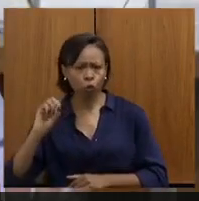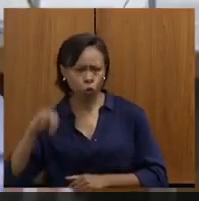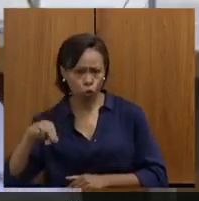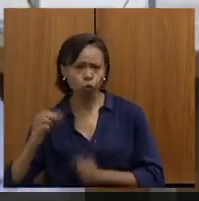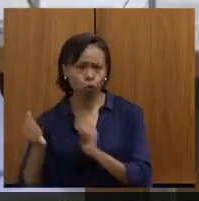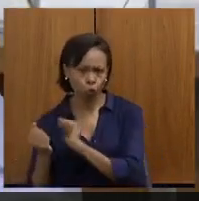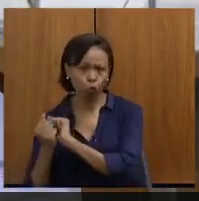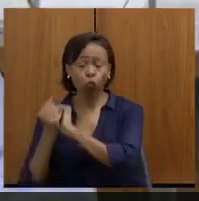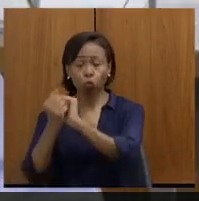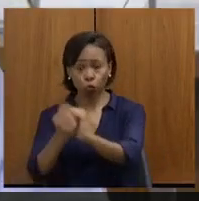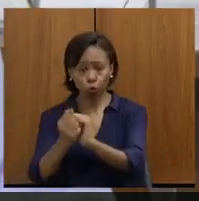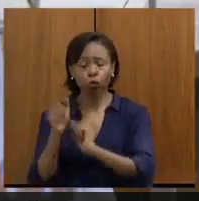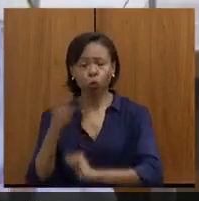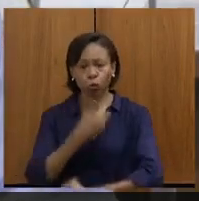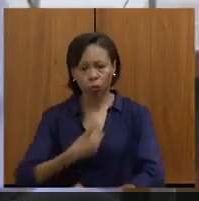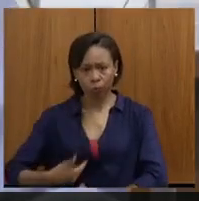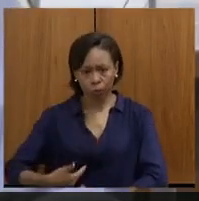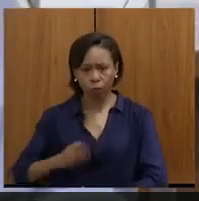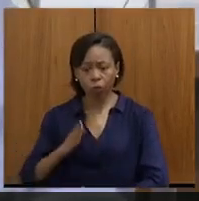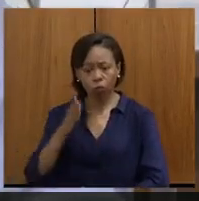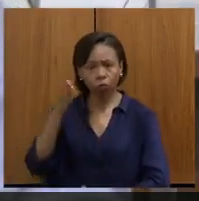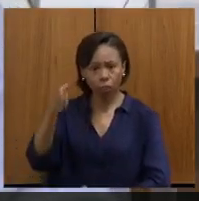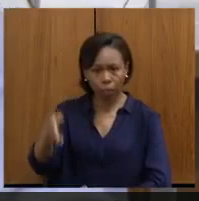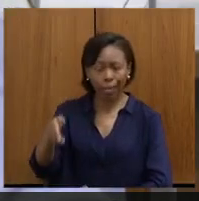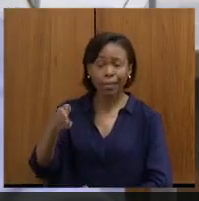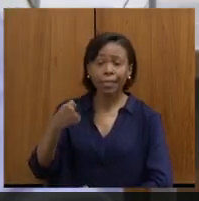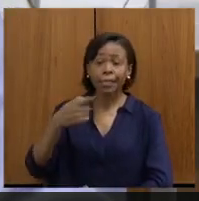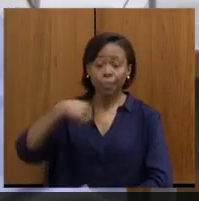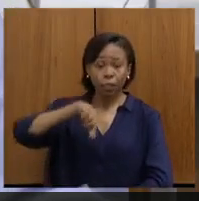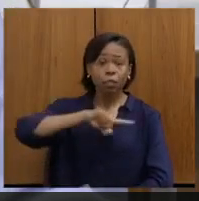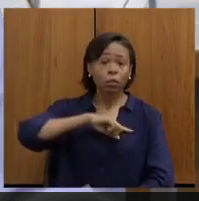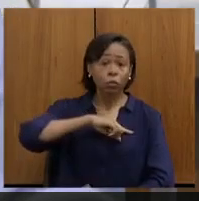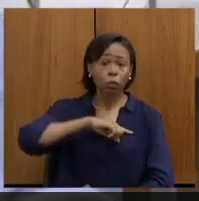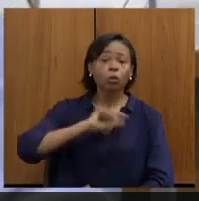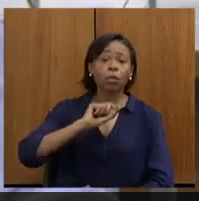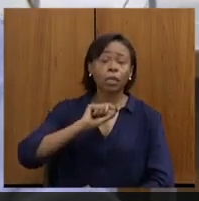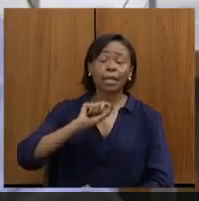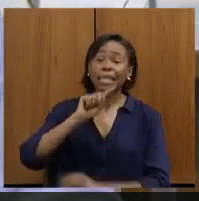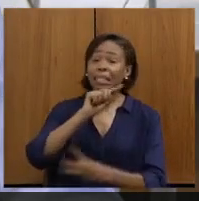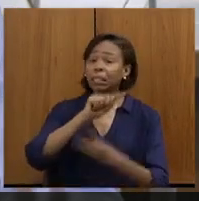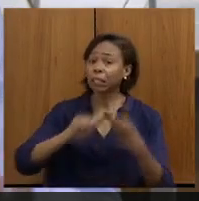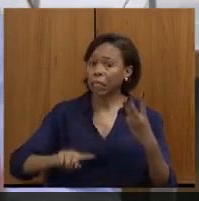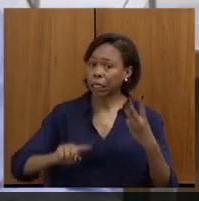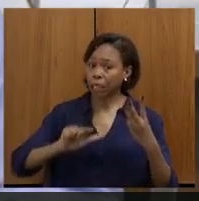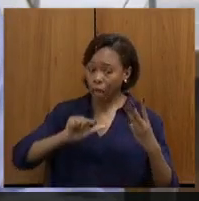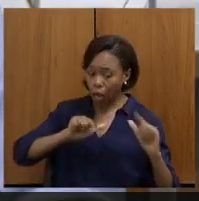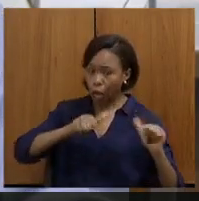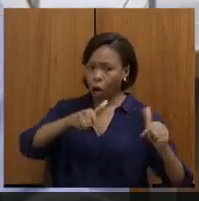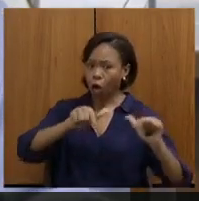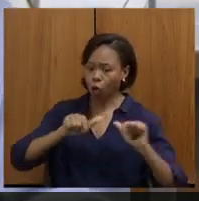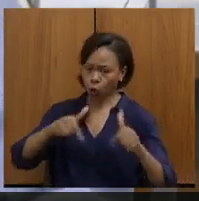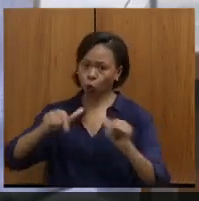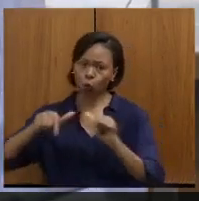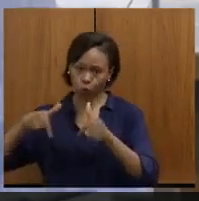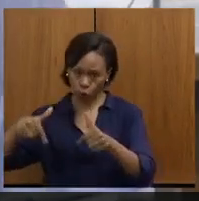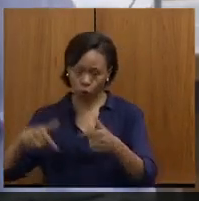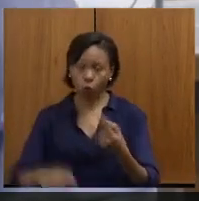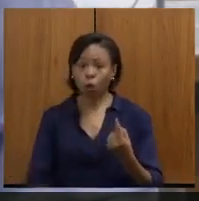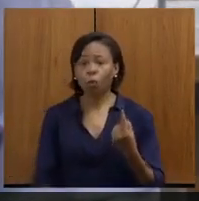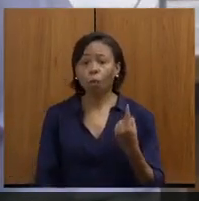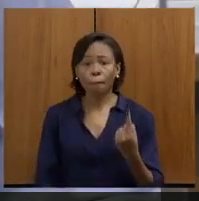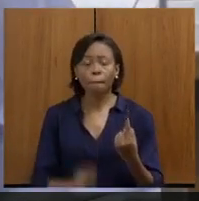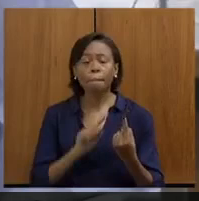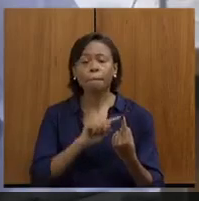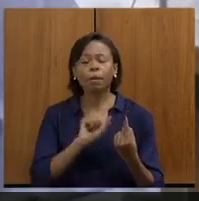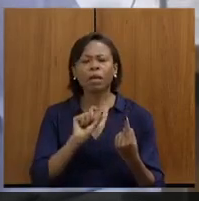e de imediato nós fizemos aí três ações. Uma, até estou aqui,